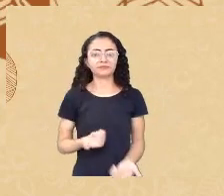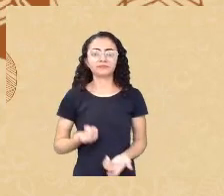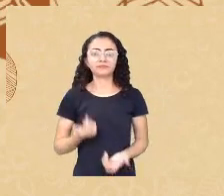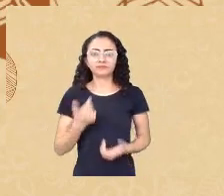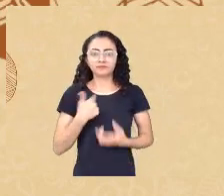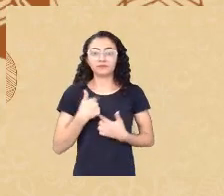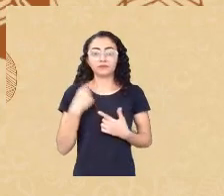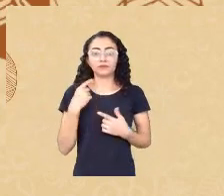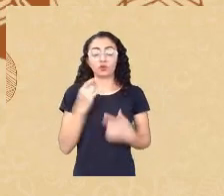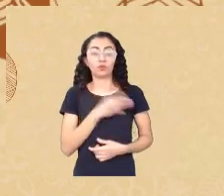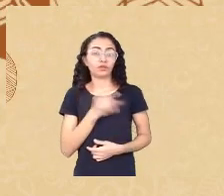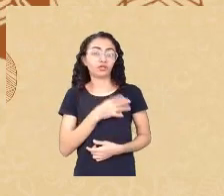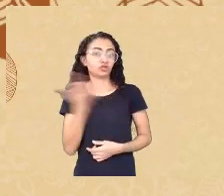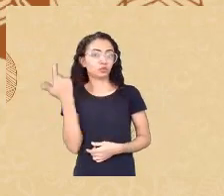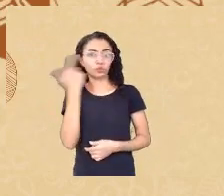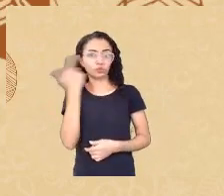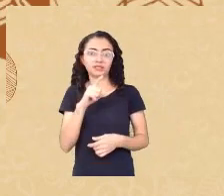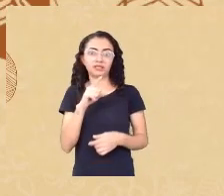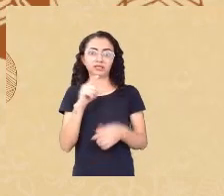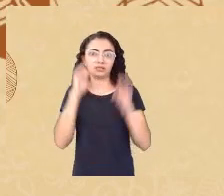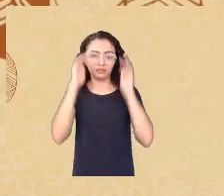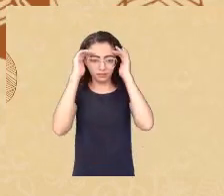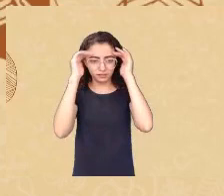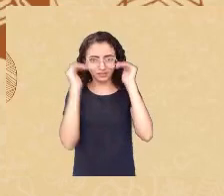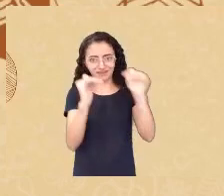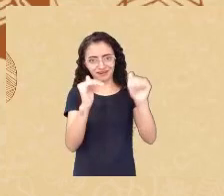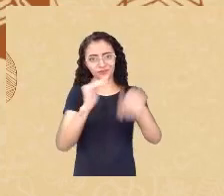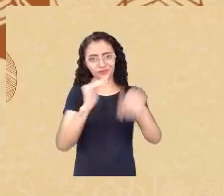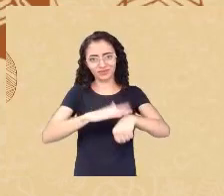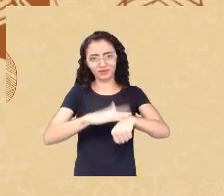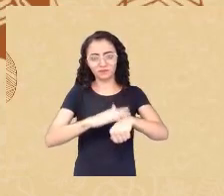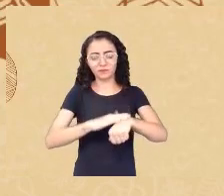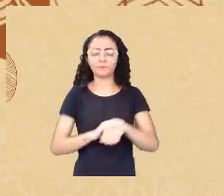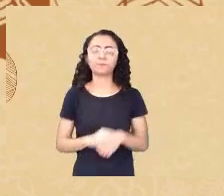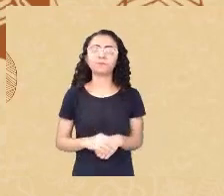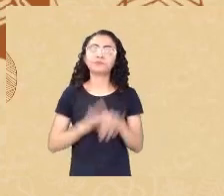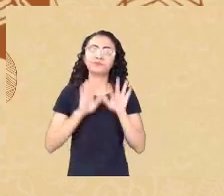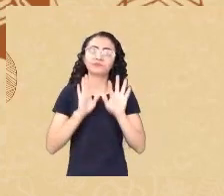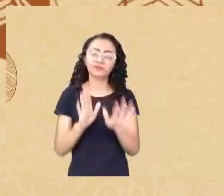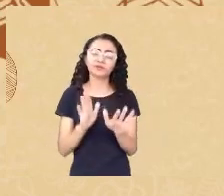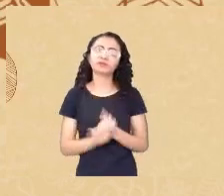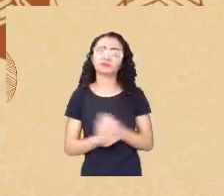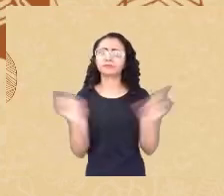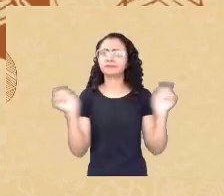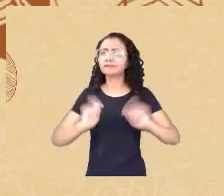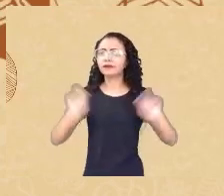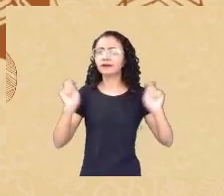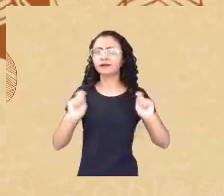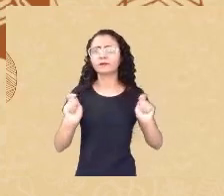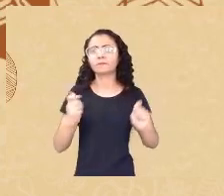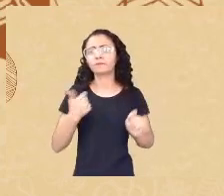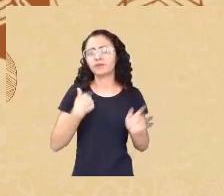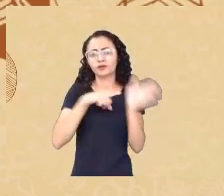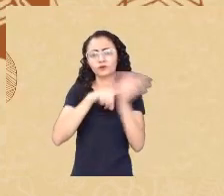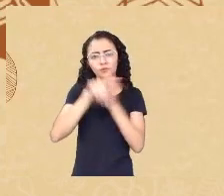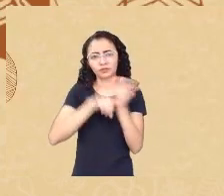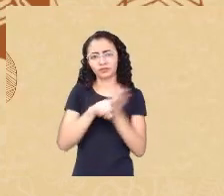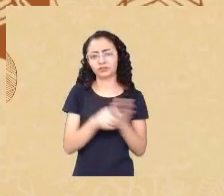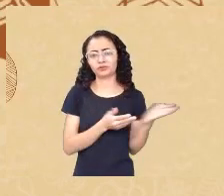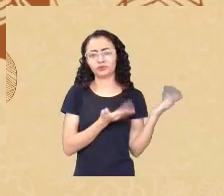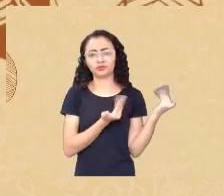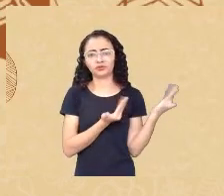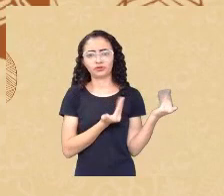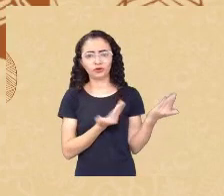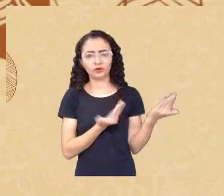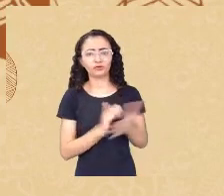intervalo de tempo e também não queria atrapalhar as falas mas a nossa possibilidade eu sou um pesquisador jovem o meu laboratório